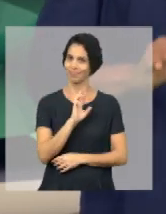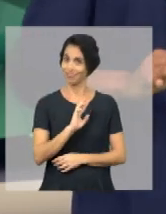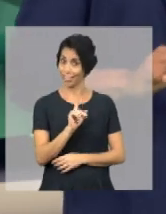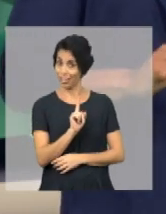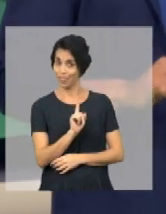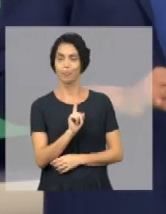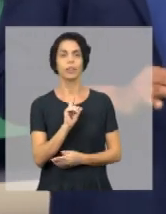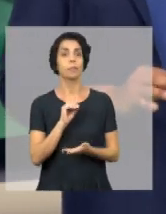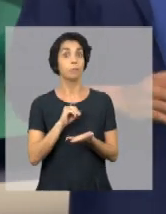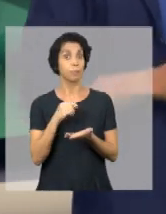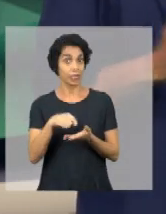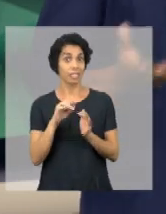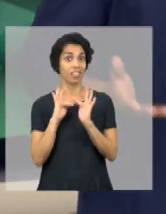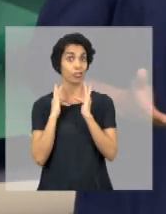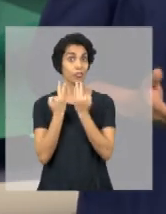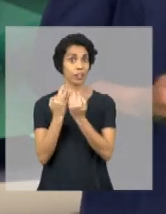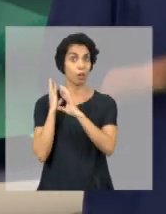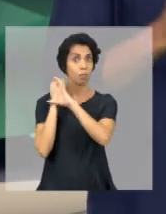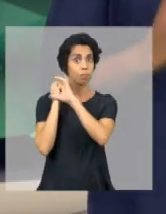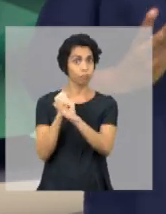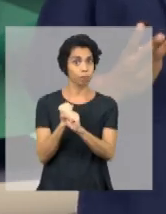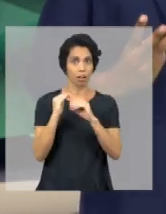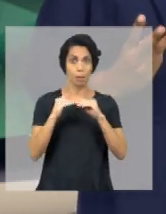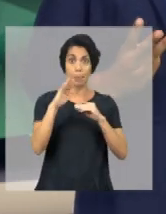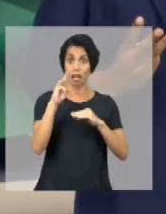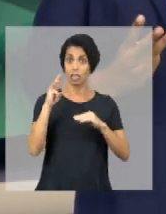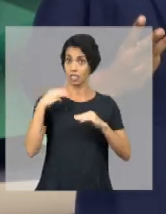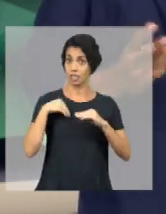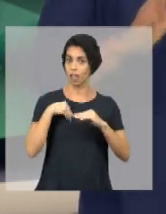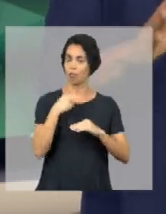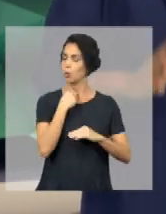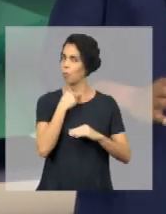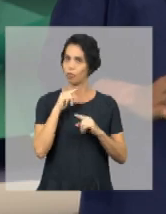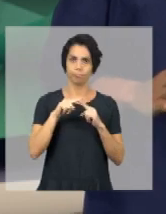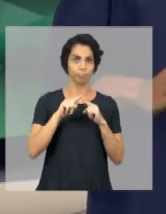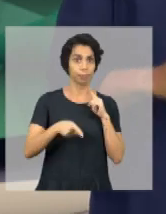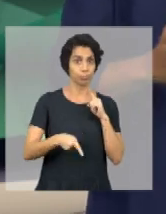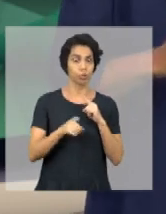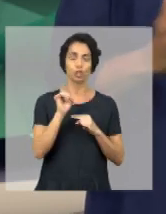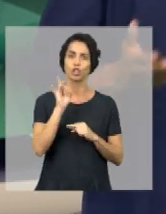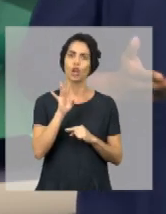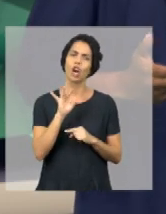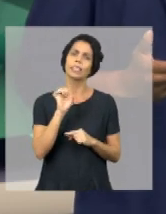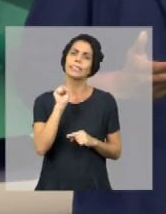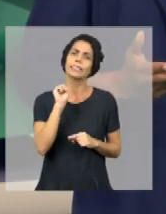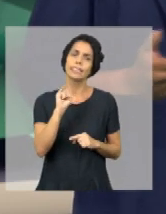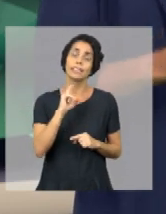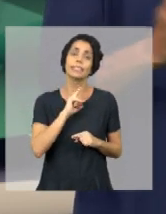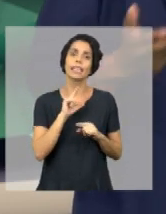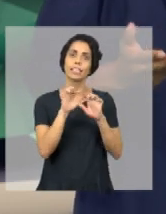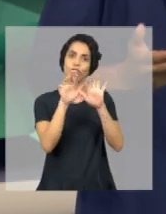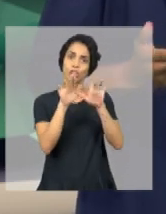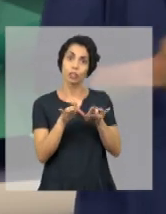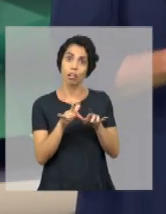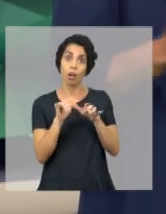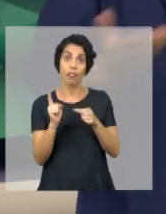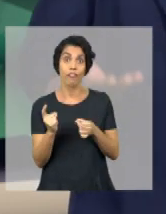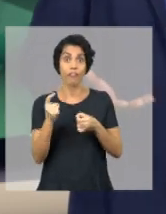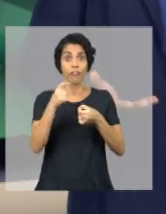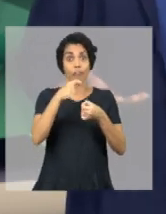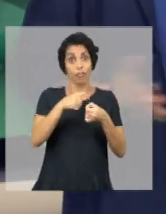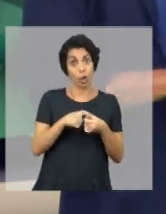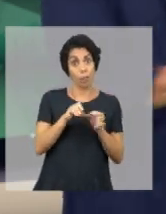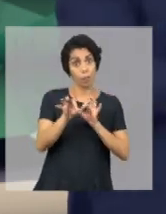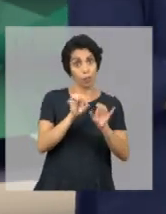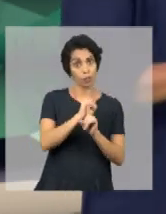A renda total da família não pode passar de três salários mínimos. A exceção é quando a inscrição estiver vinculada a algum